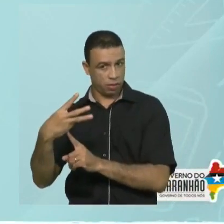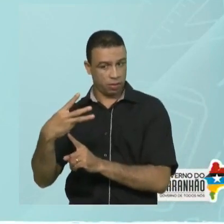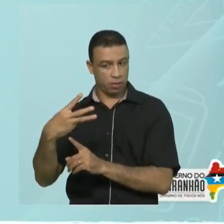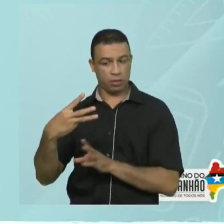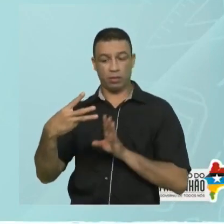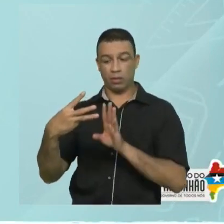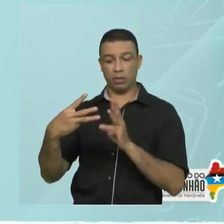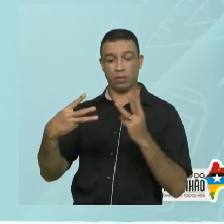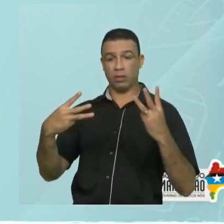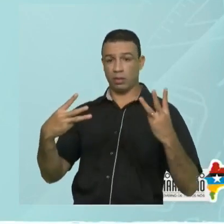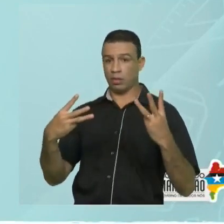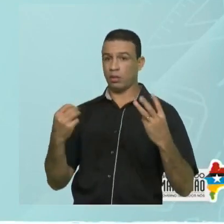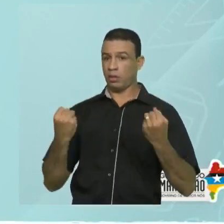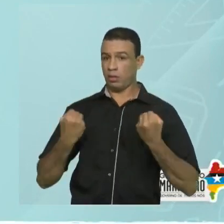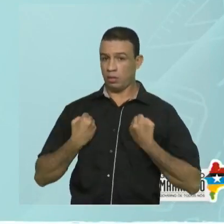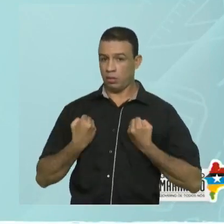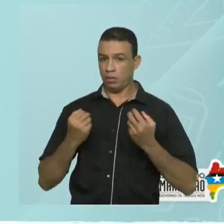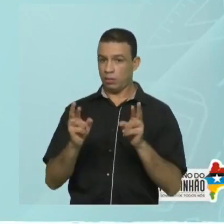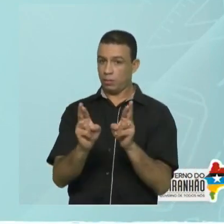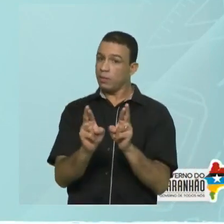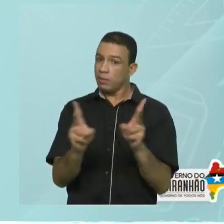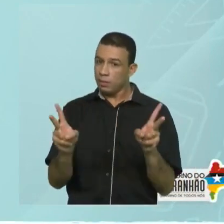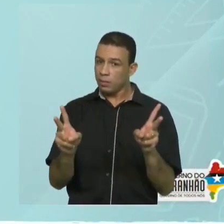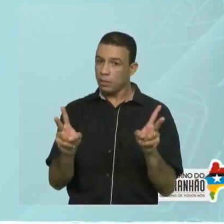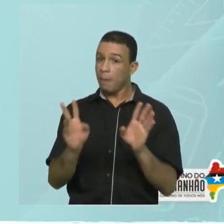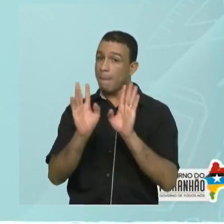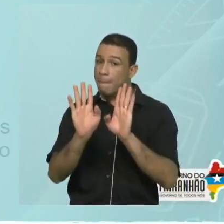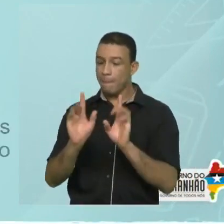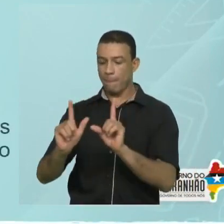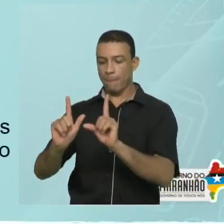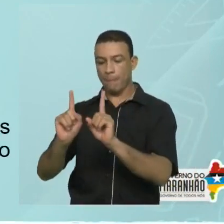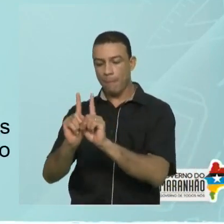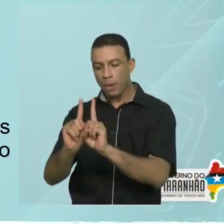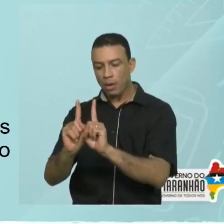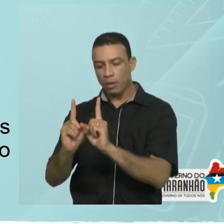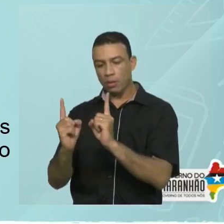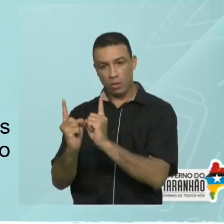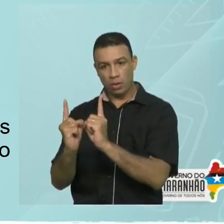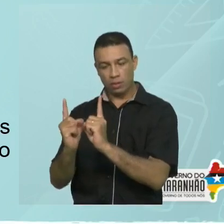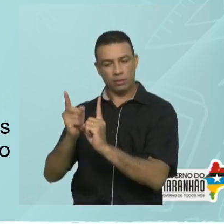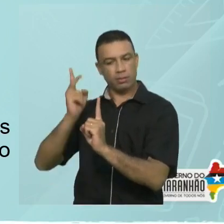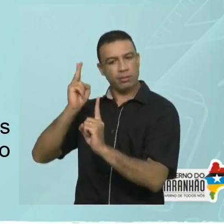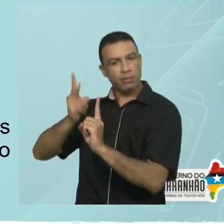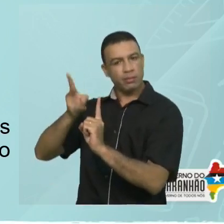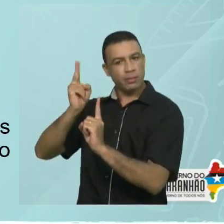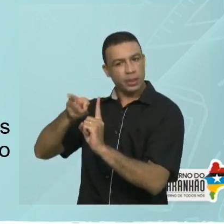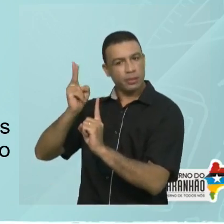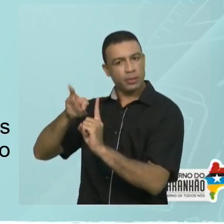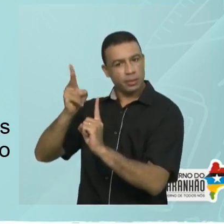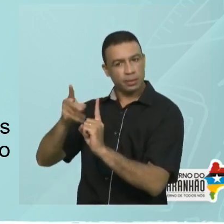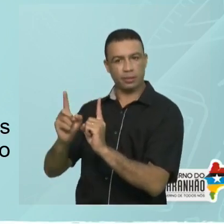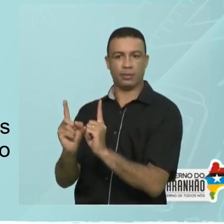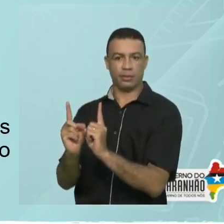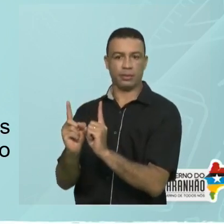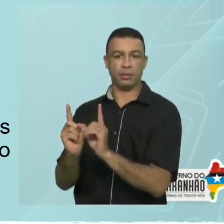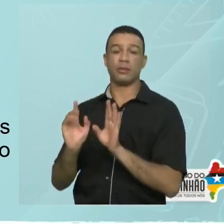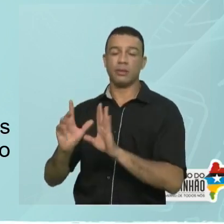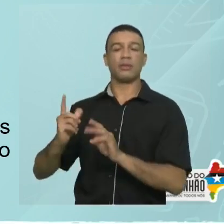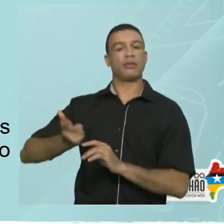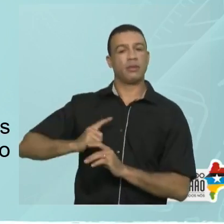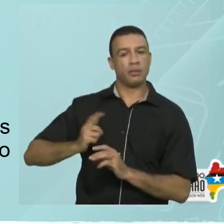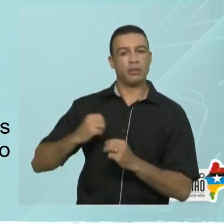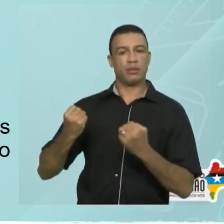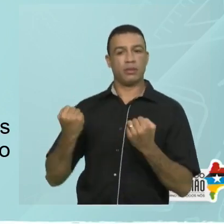de serem números diferentes, o módulo é o mesmo. E quando isso acontece, existem números inteiros